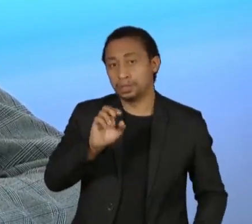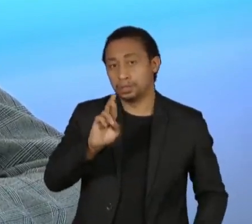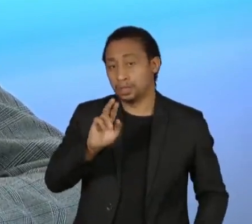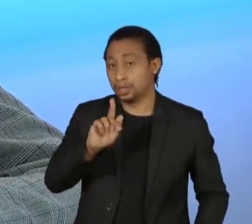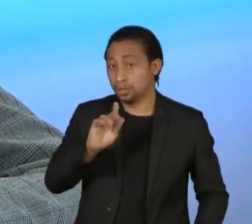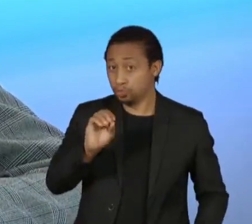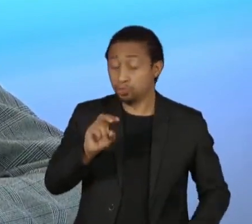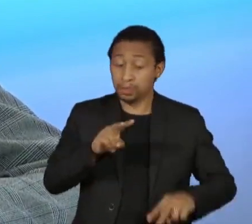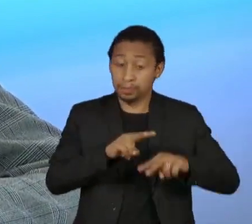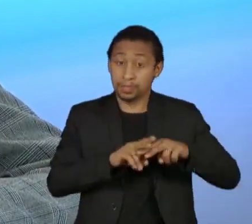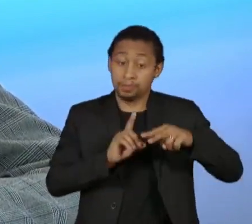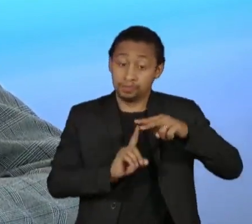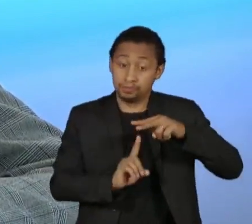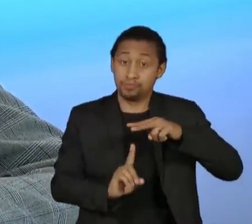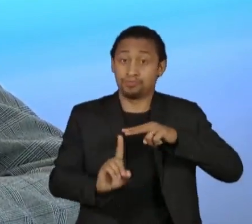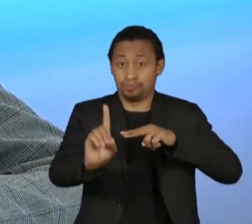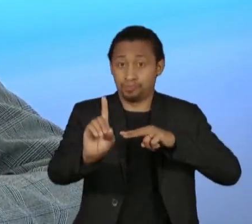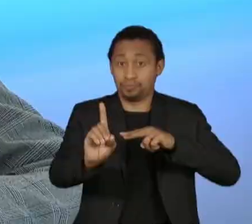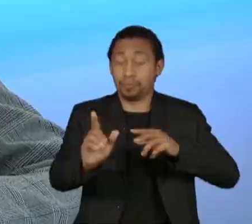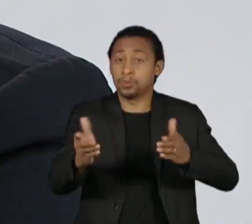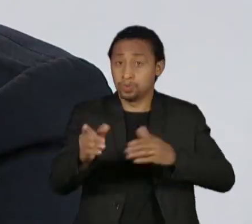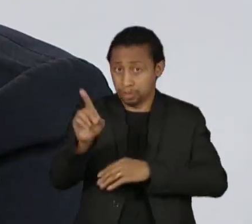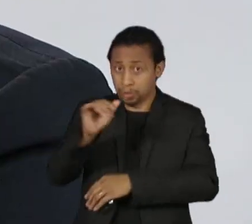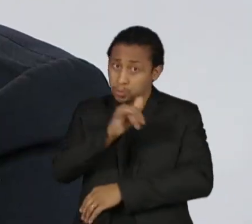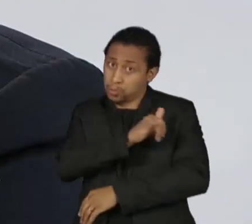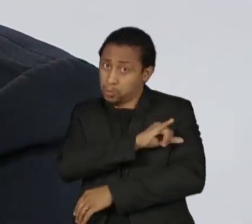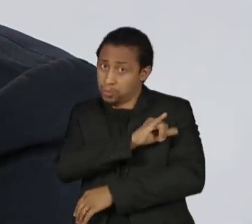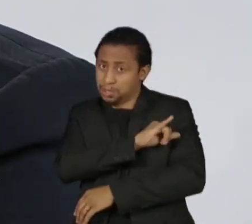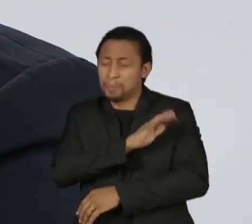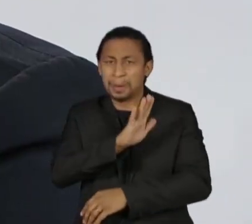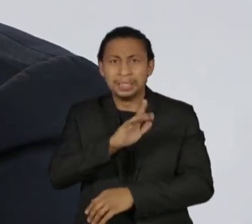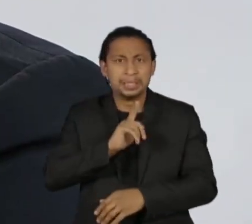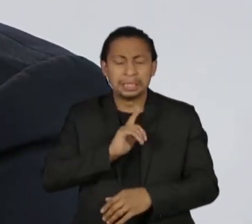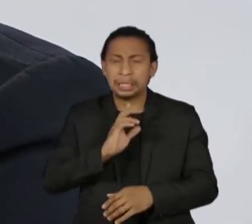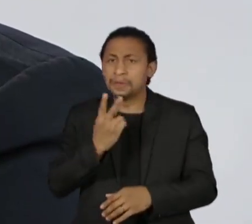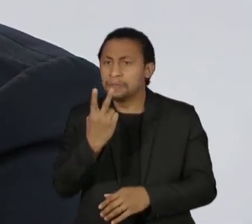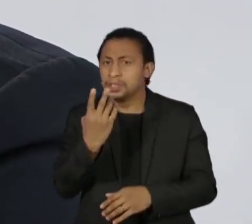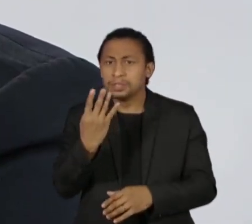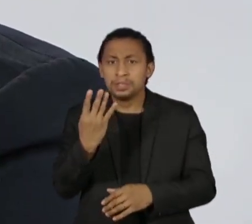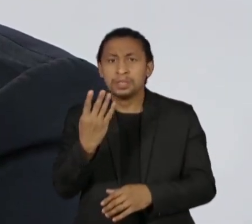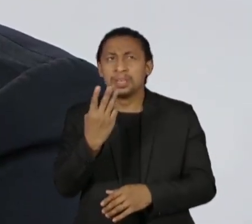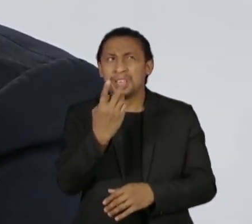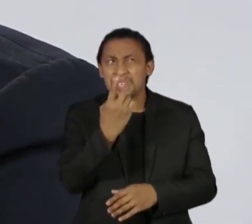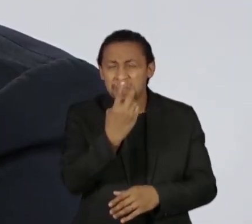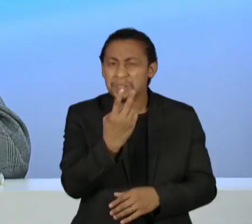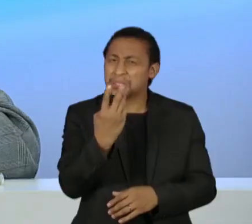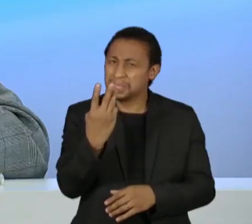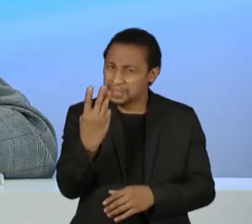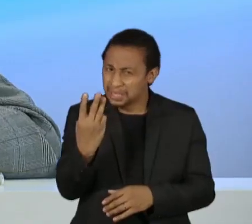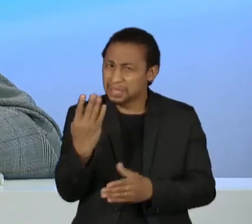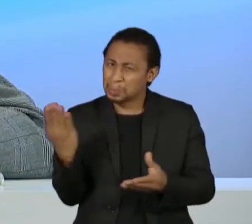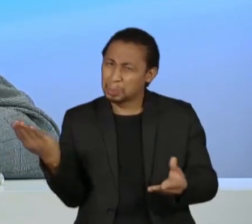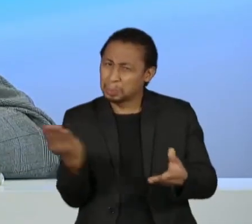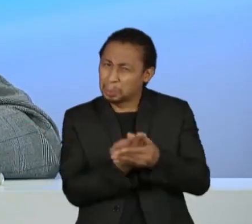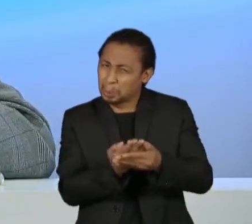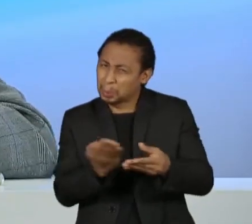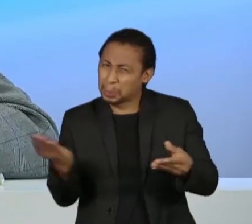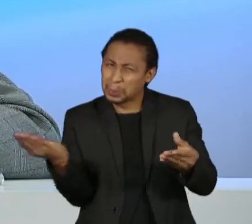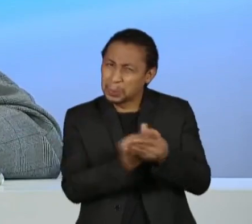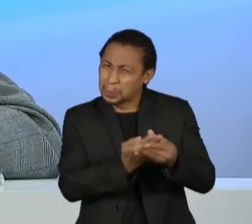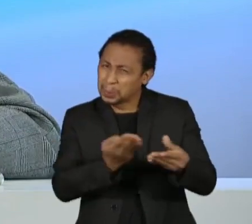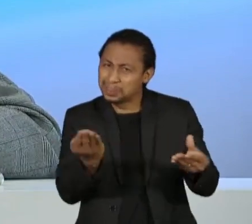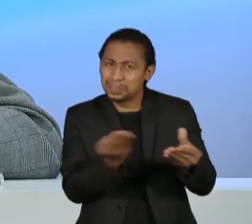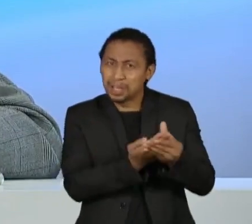Janeiro, apesar de ter condenações em 23 processos há mais de 400 anos de prisão.